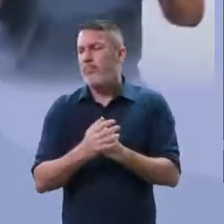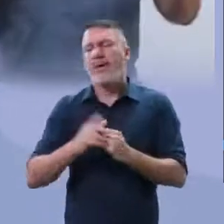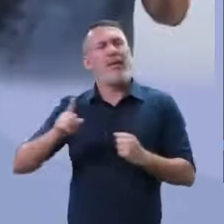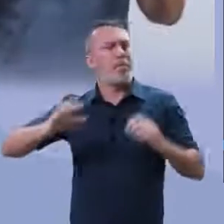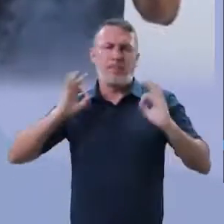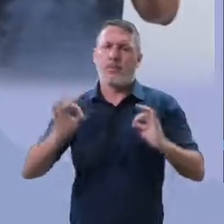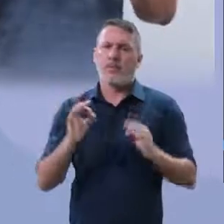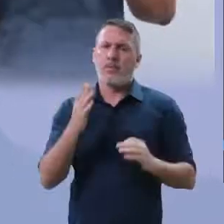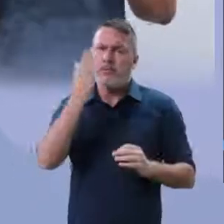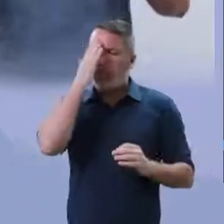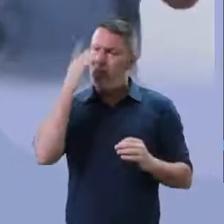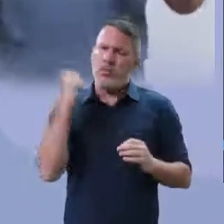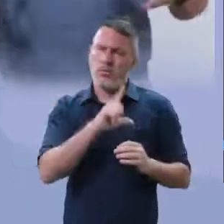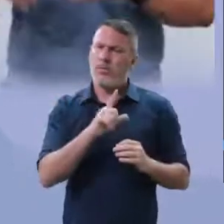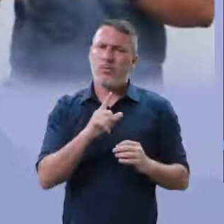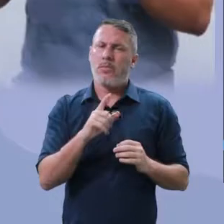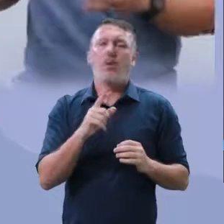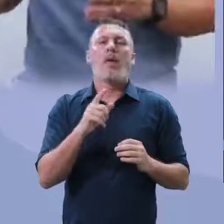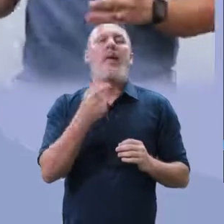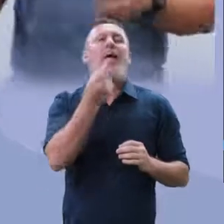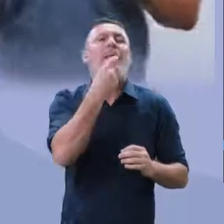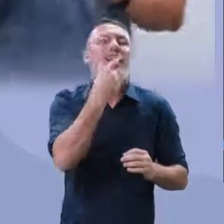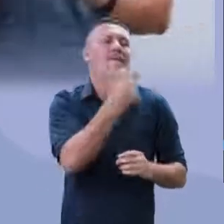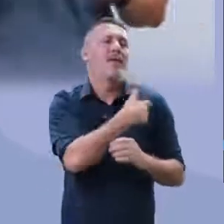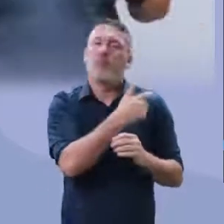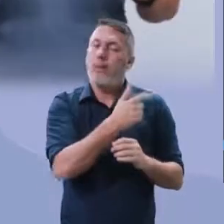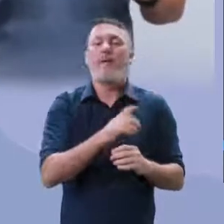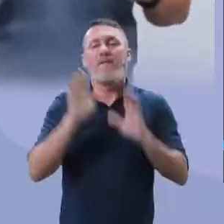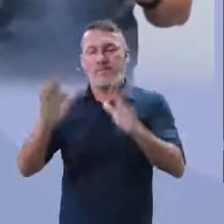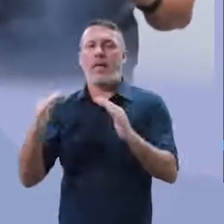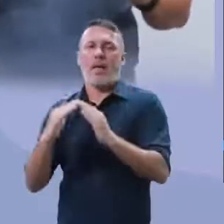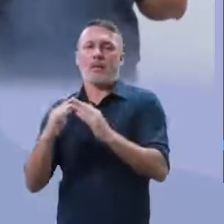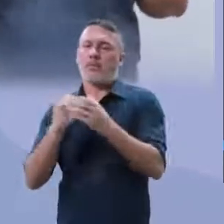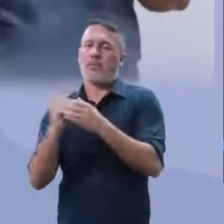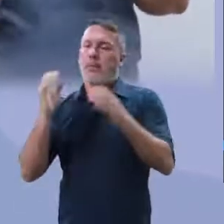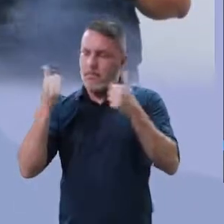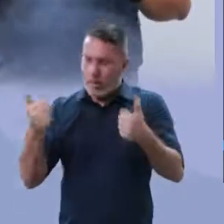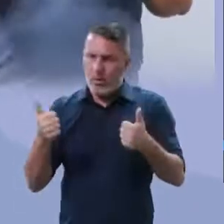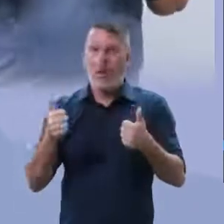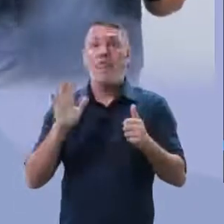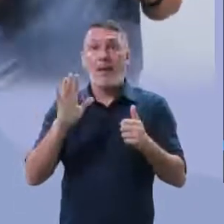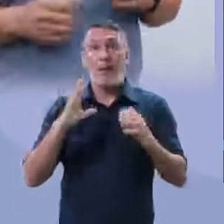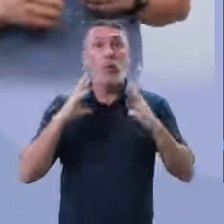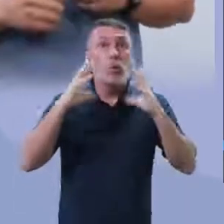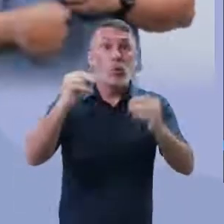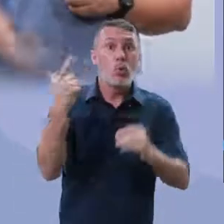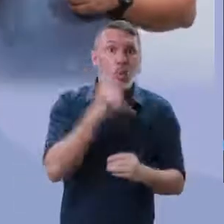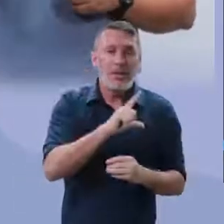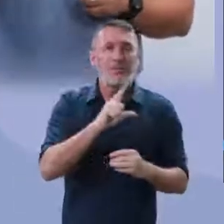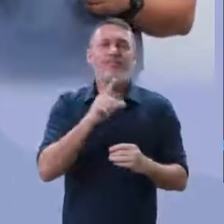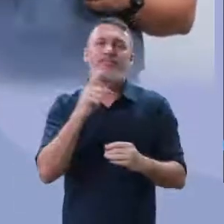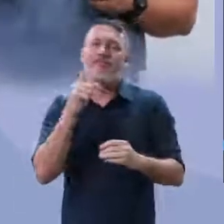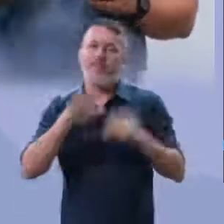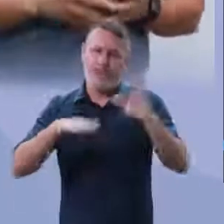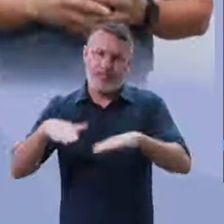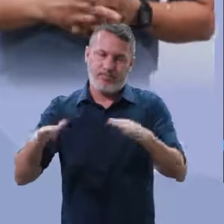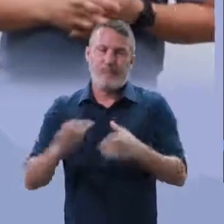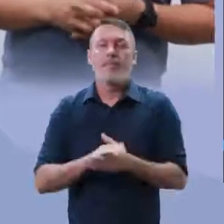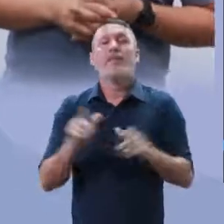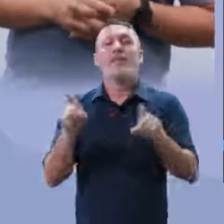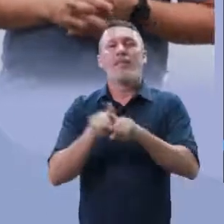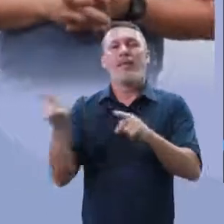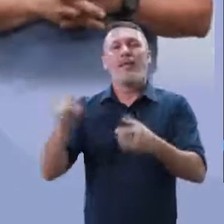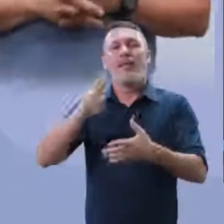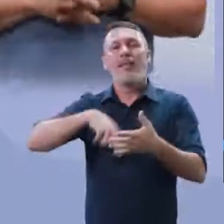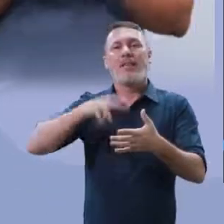fantástica. Não tem outro, não tem outro remédio é ficar em casa. Mas é para todos? Nós já discutimos. Falamos no aspecto